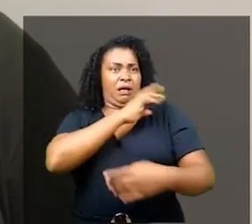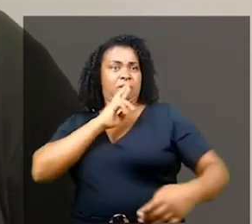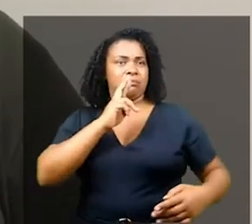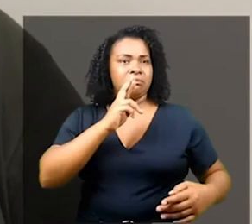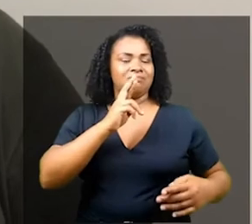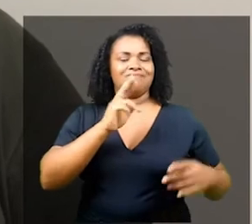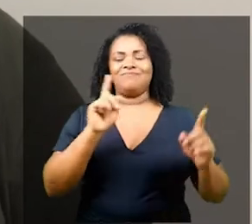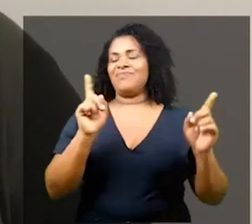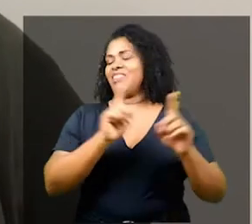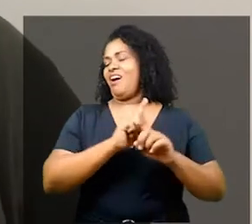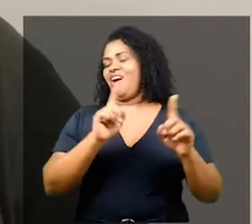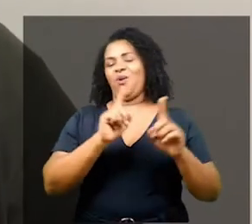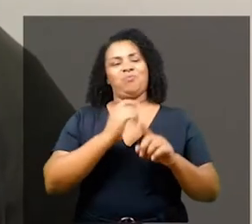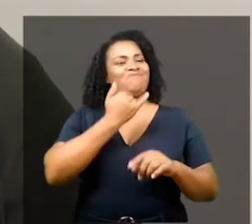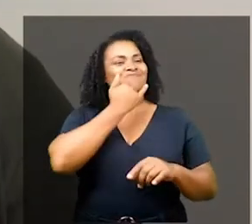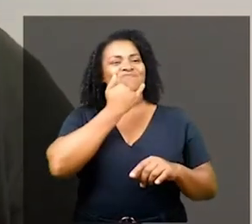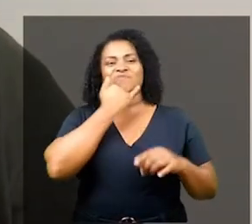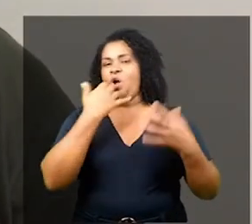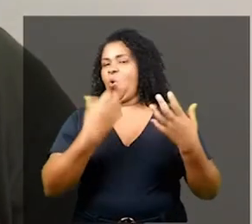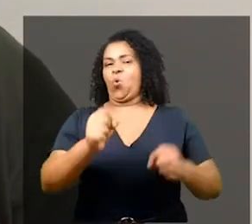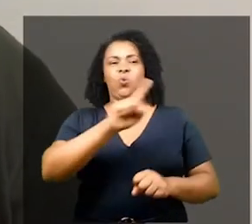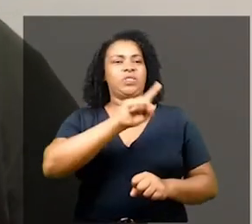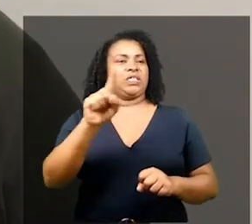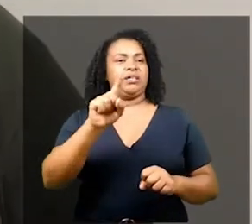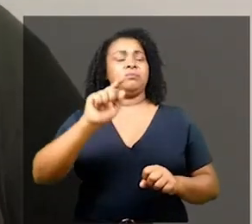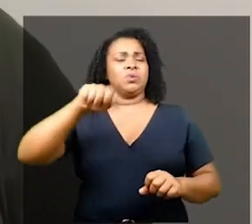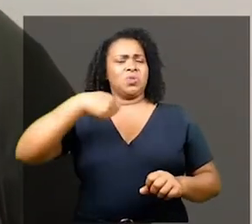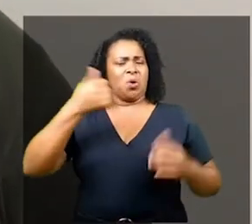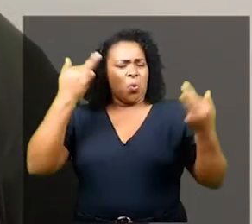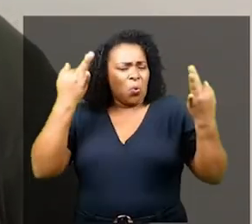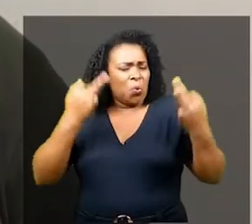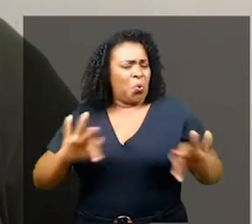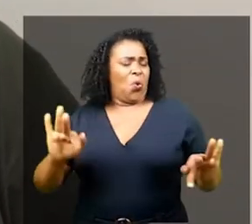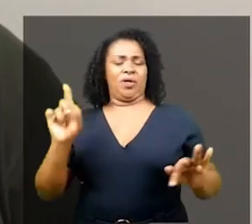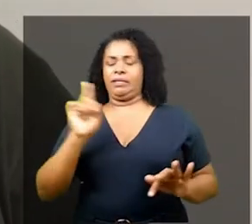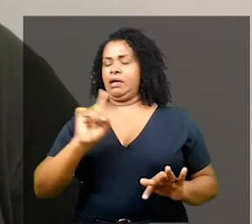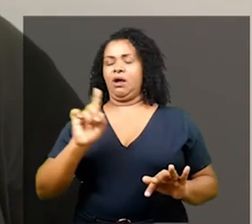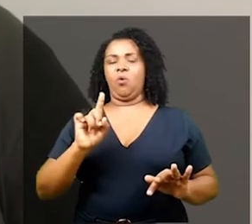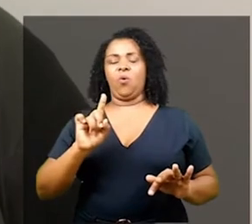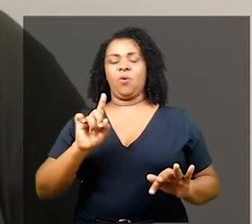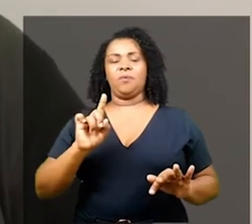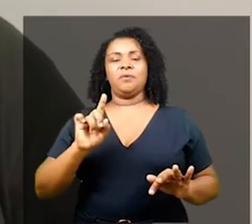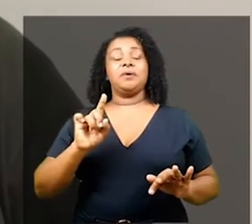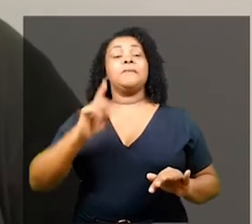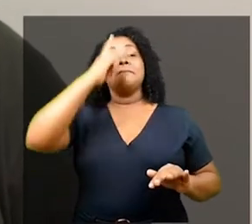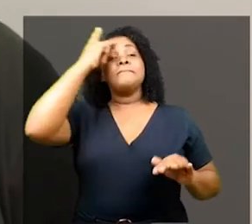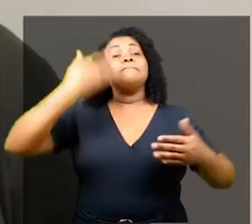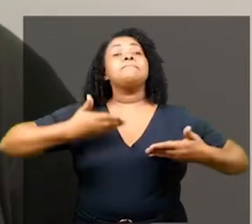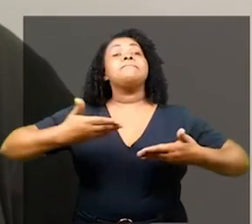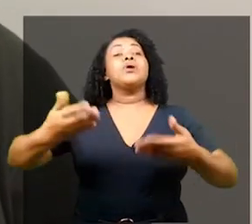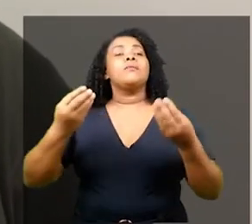Eu sou muito mais que a minha dor. Eu gostaria de receber mais convites para falar da potência da minha